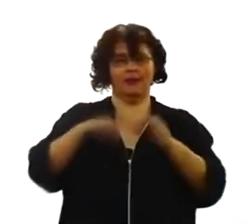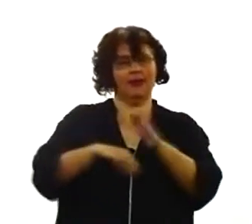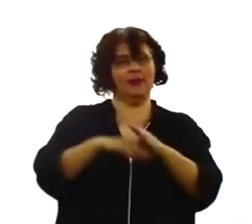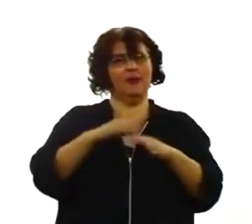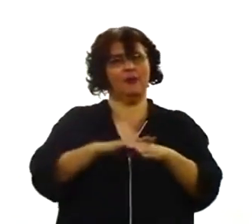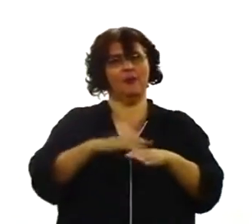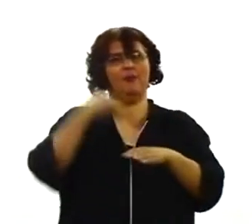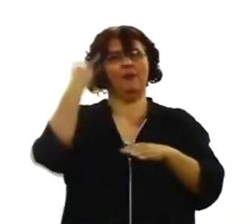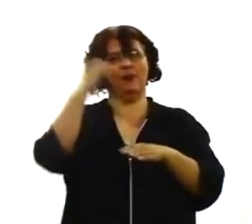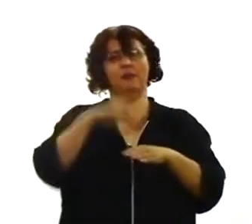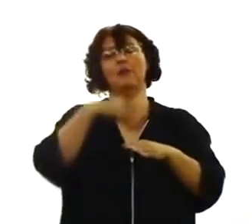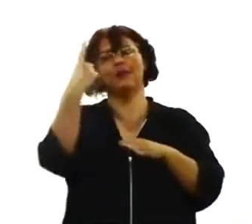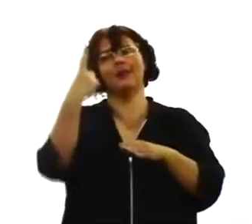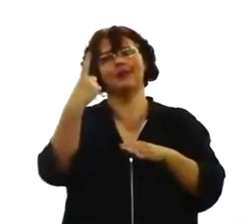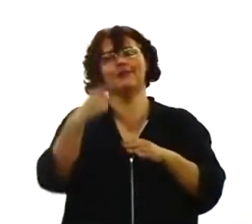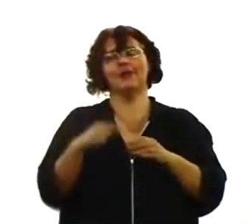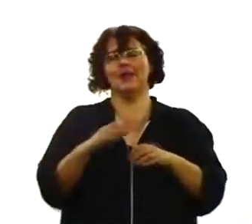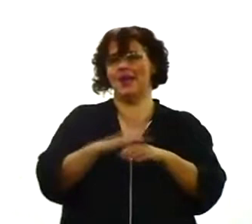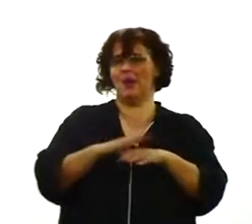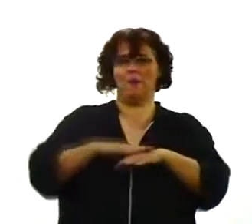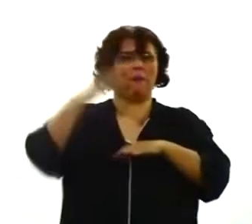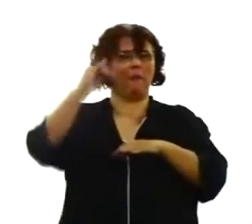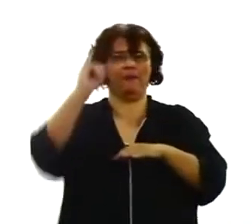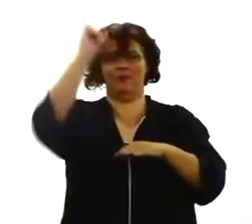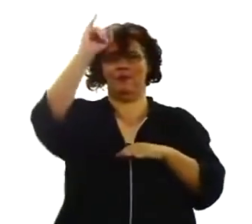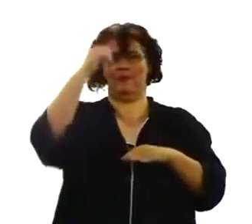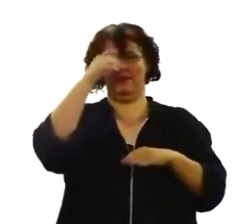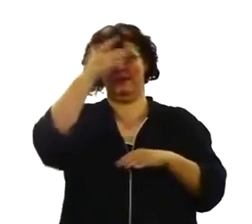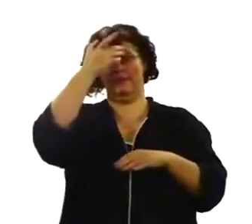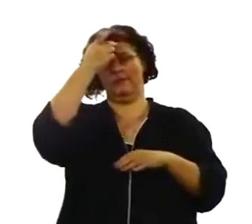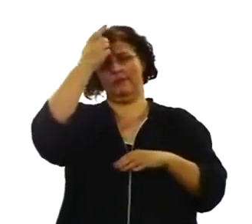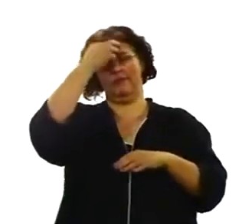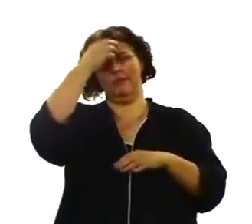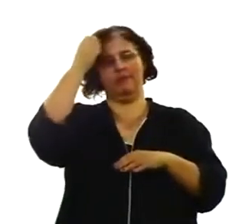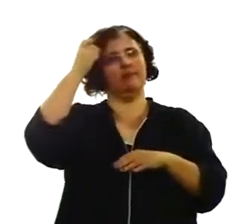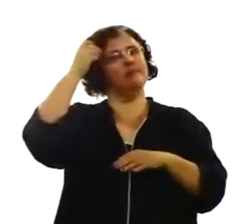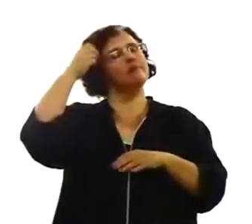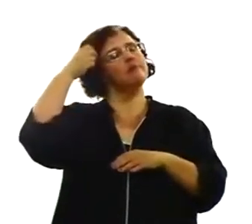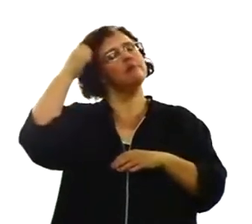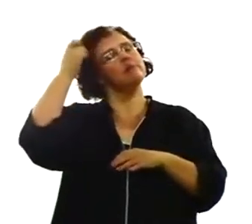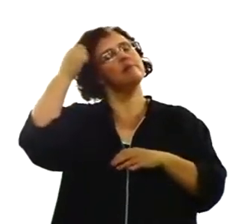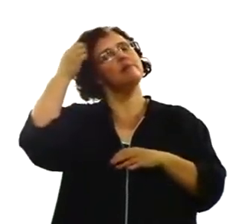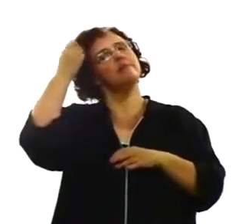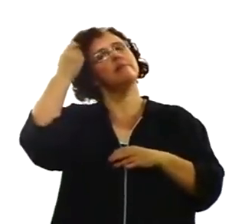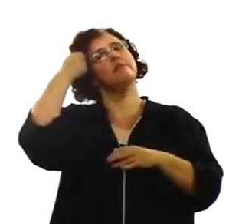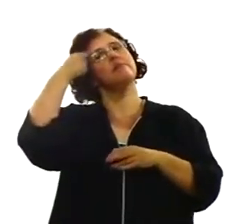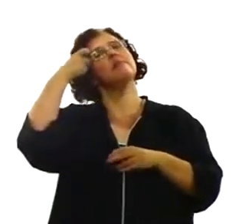Um deles era a saída do povo do Egito, e o outro significado era justamente a colheita, a festa da colheita, a